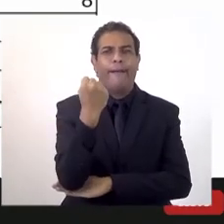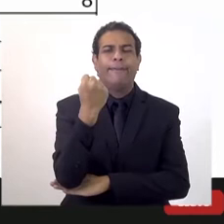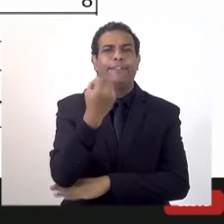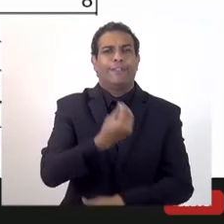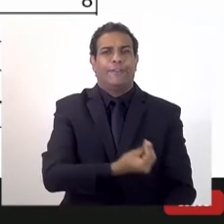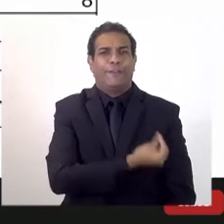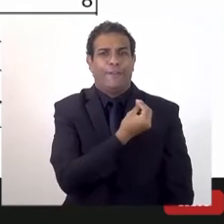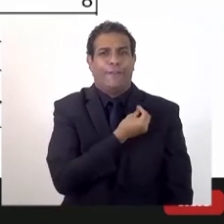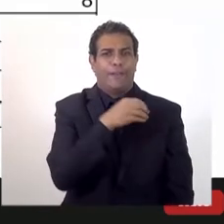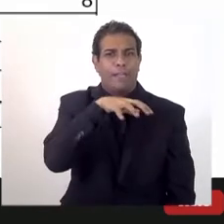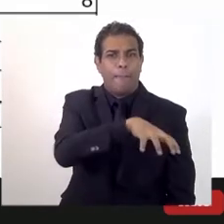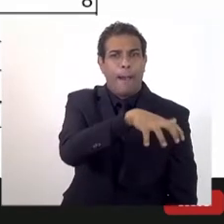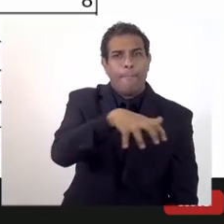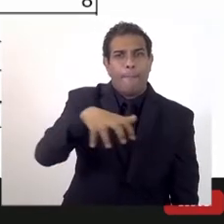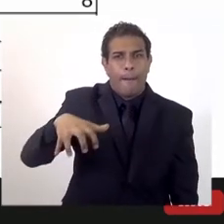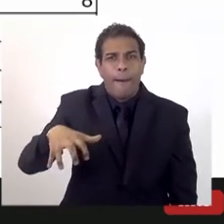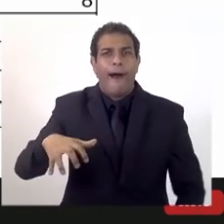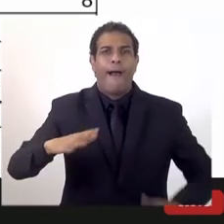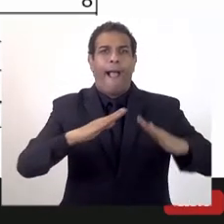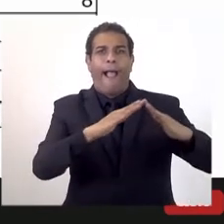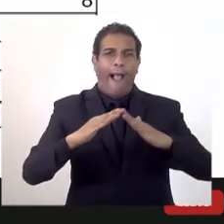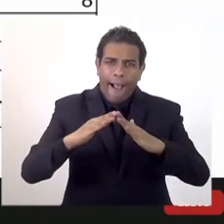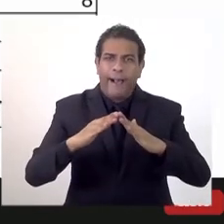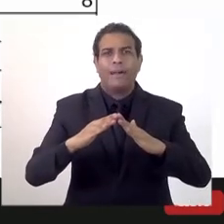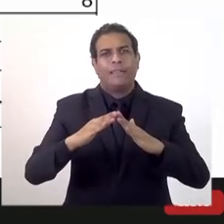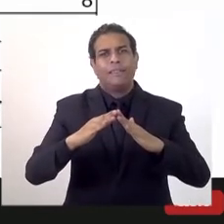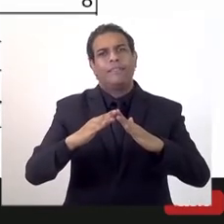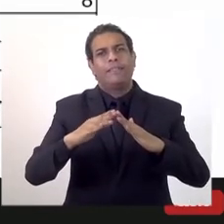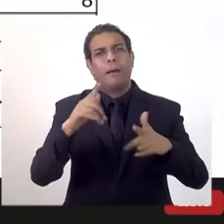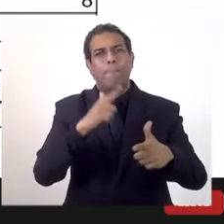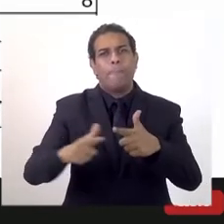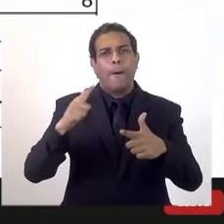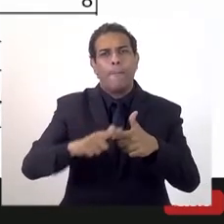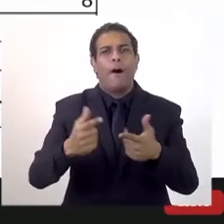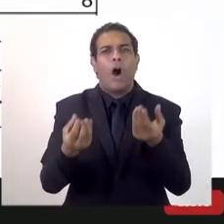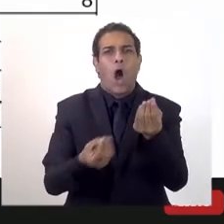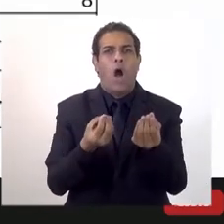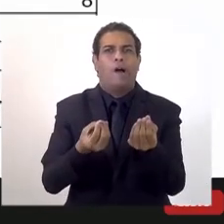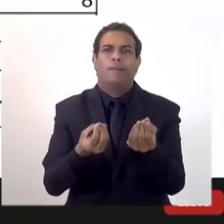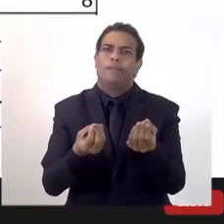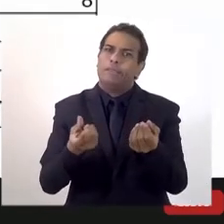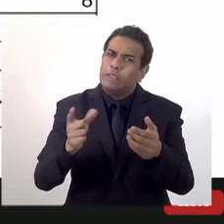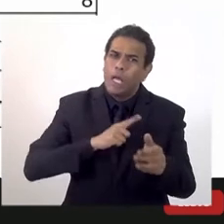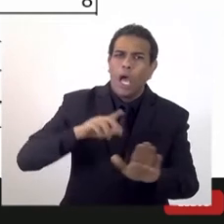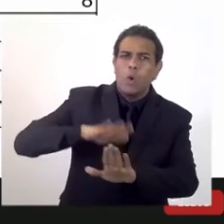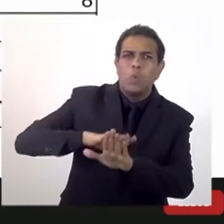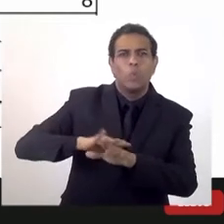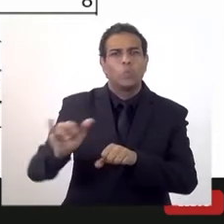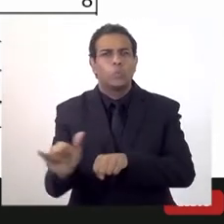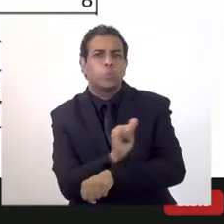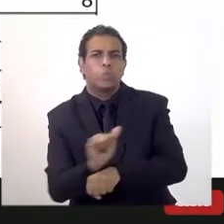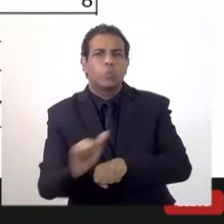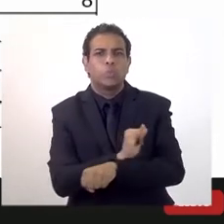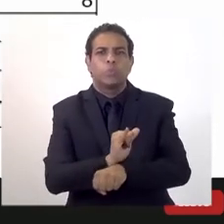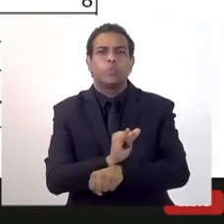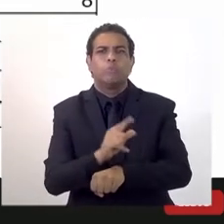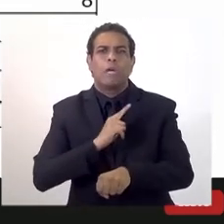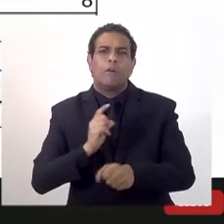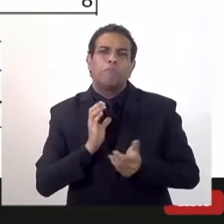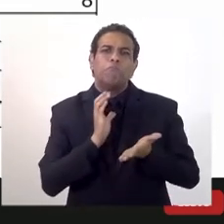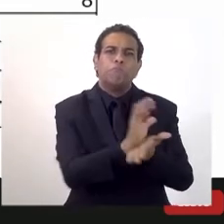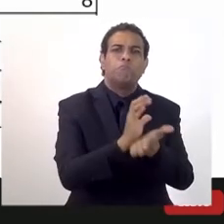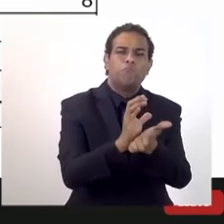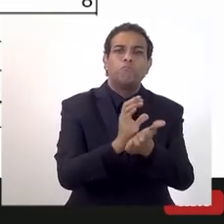baixa, isso não é fruto de incentivos fiscais, principalmente, pelo menos, não é fruto de incentivos